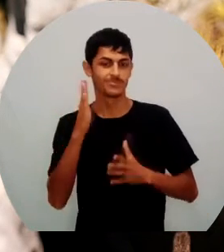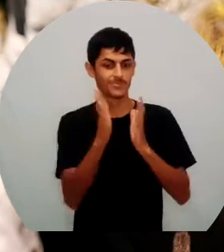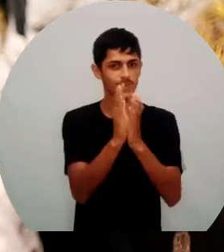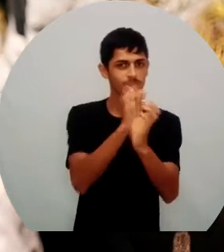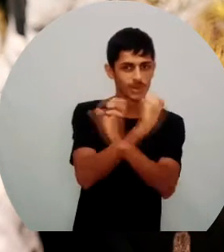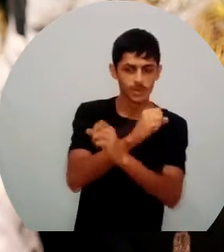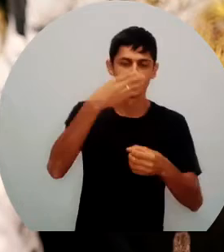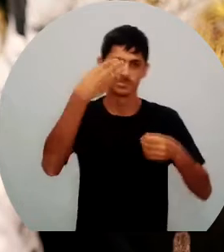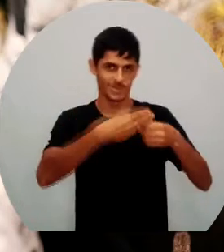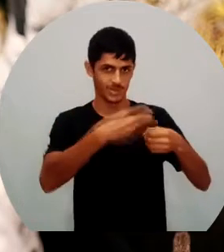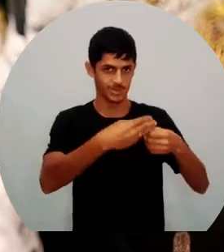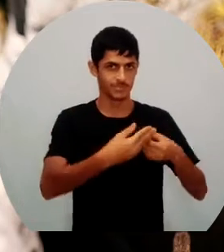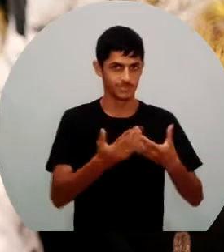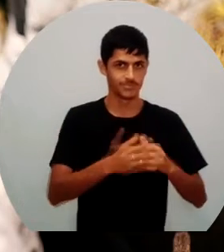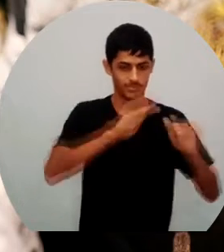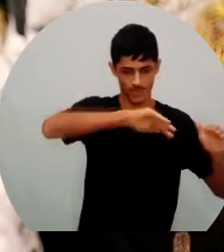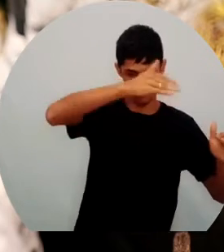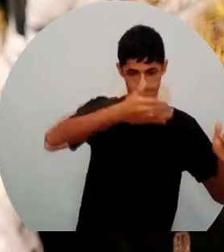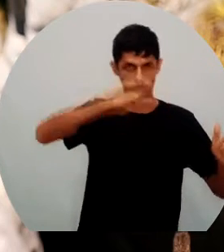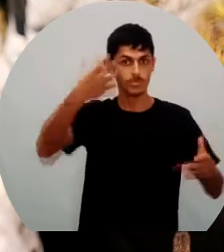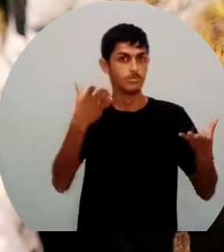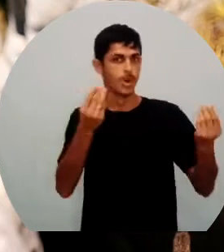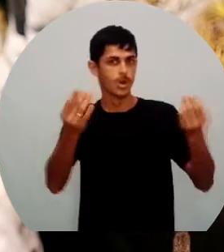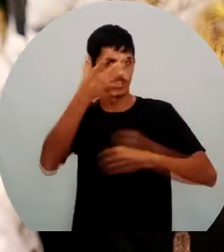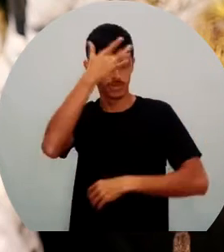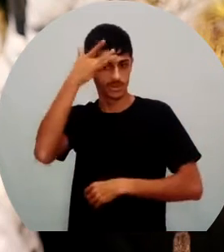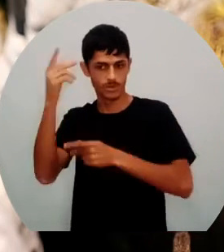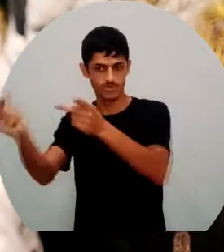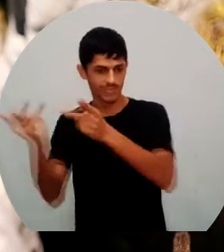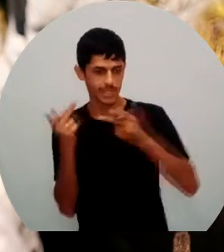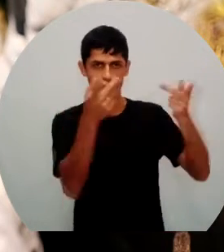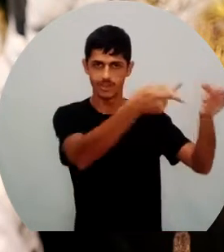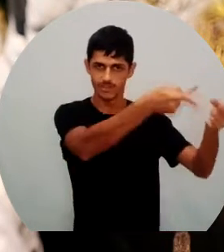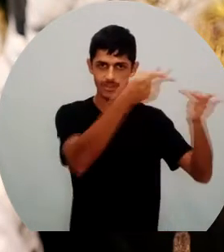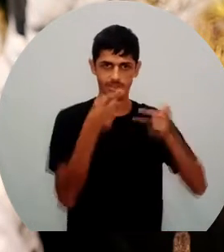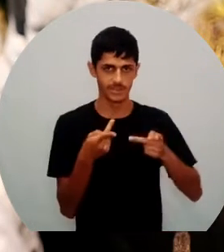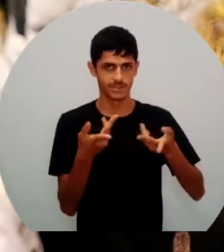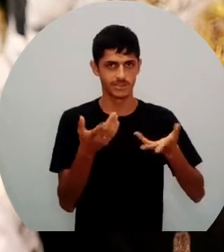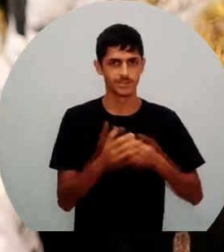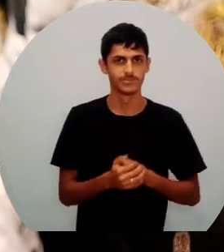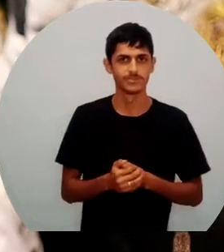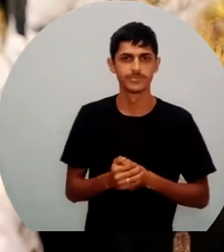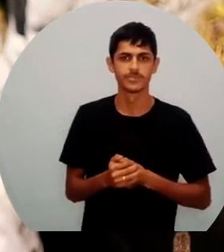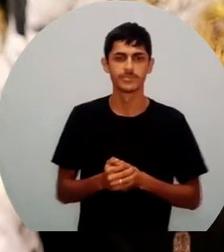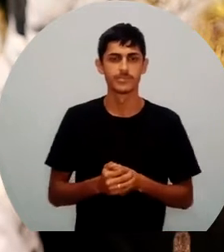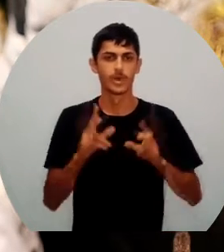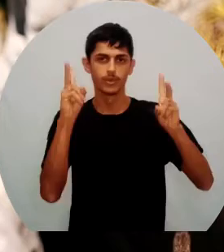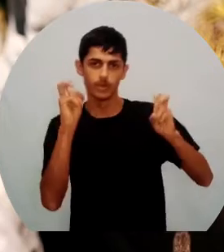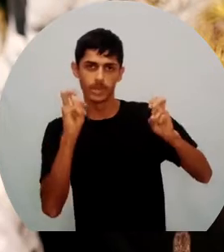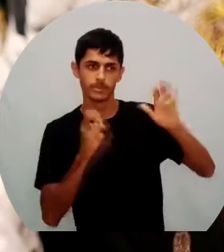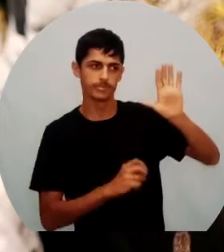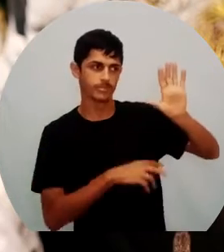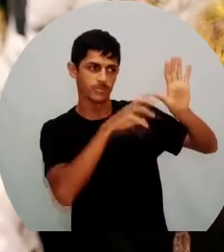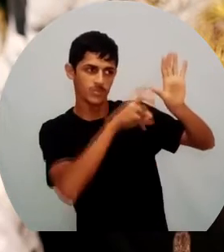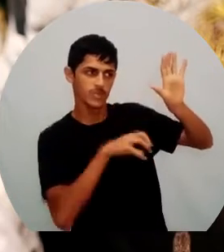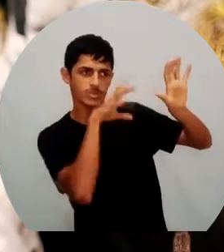Serra do Pará, hoje, ela tem um atrativo turístico muito a ser explorado e a gente está falando de picos de rapel, picos de escalada,